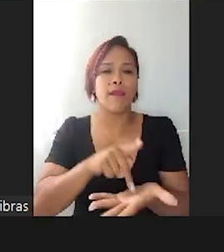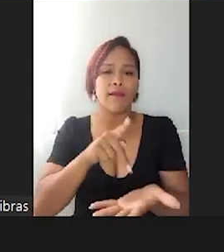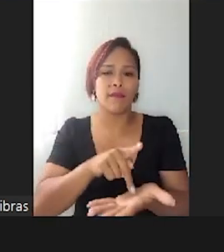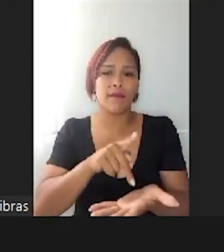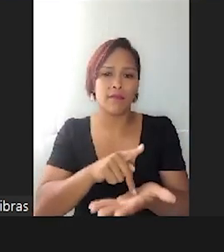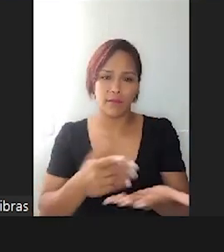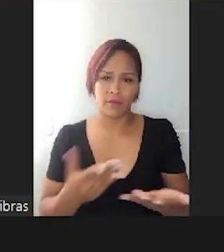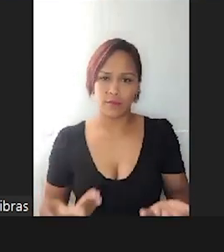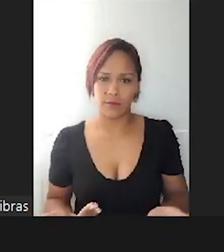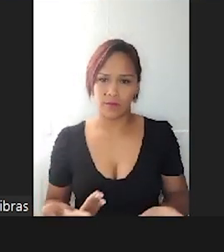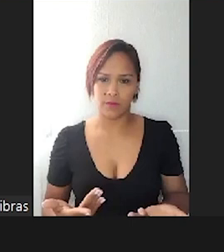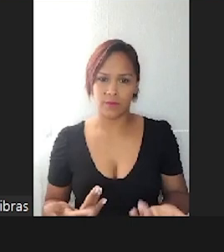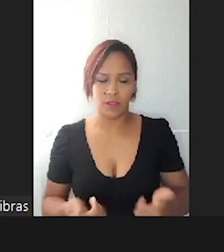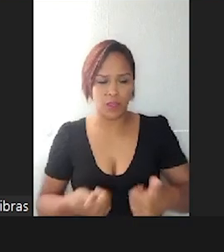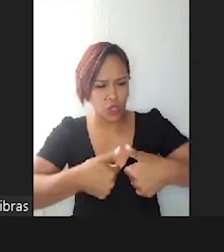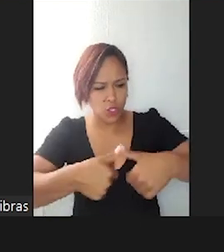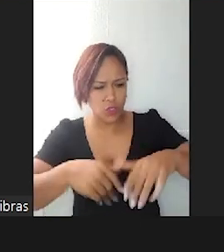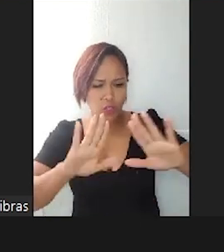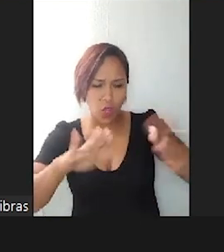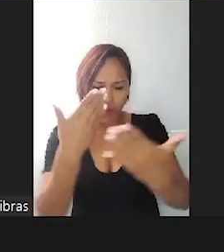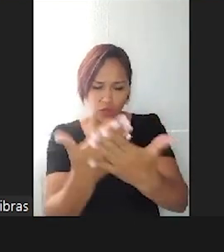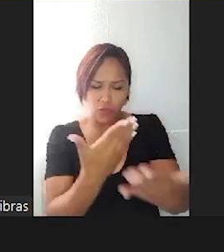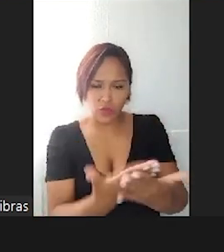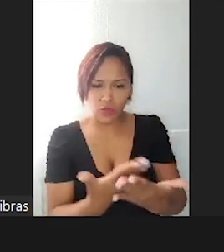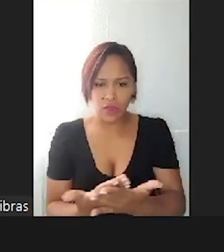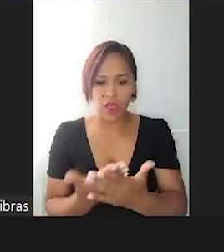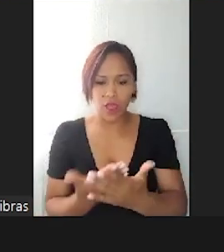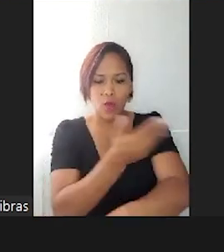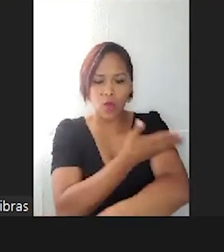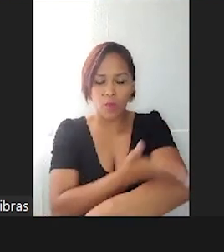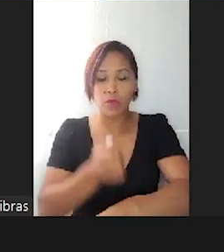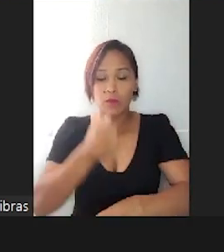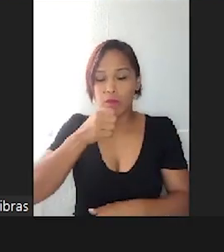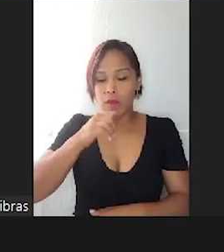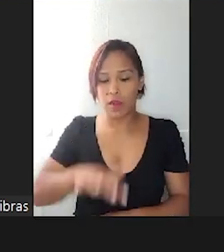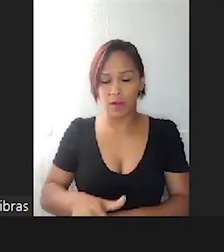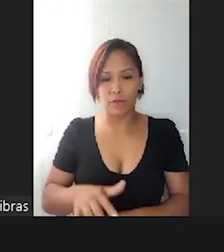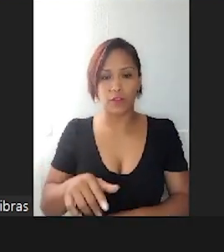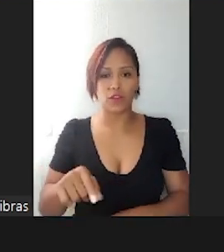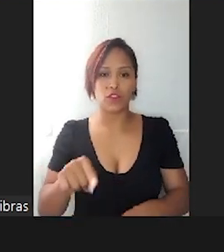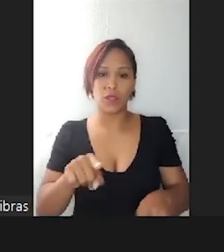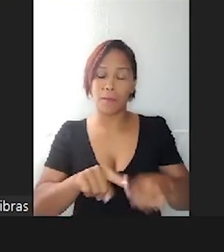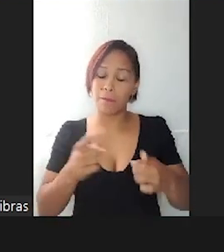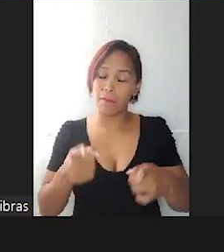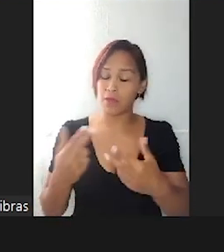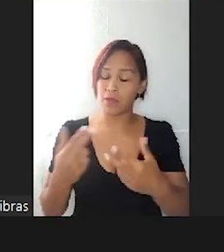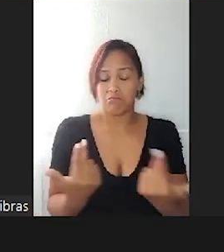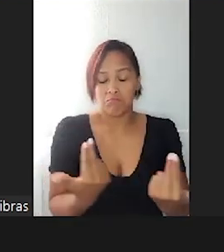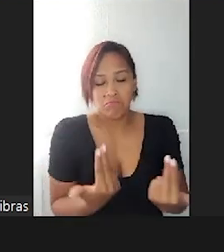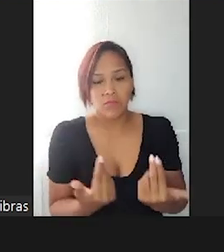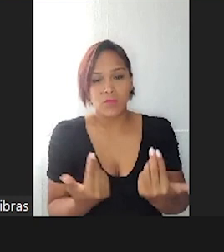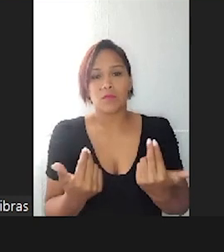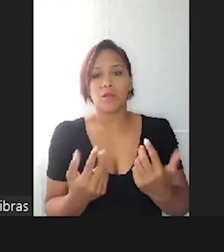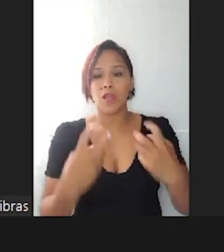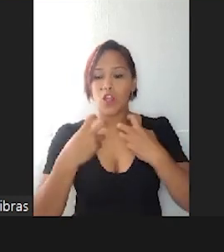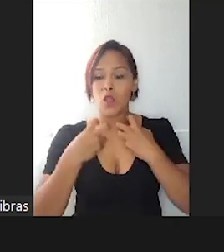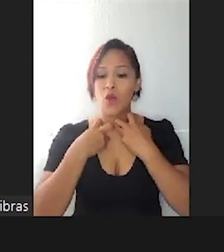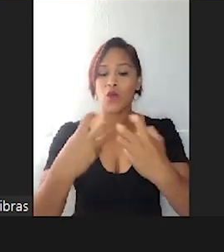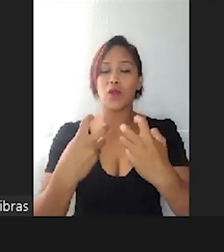Eu estou ali estudar sobre comportamentos infantis, mas, mesmo assim, eu grito com a criança.